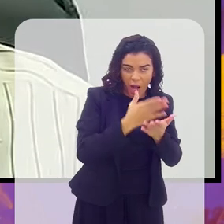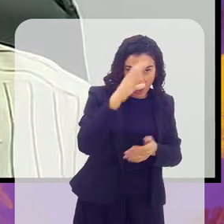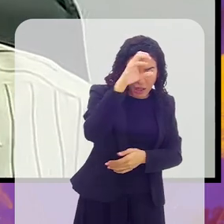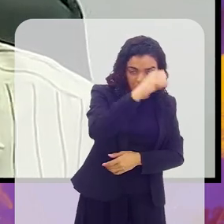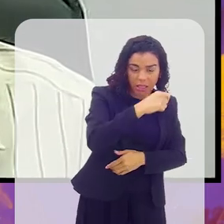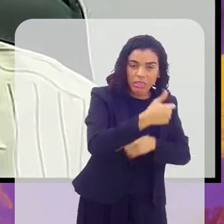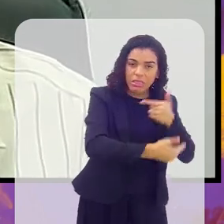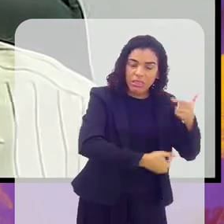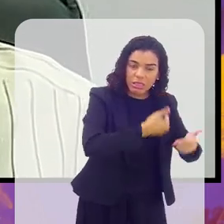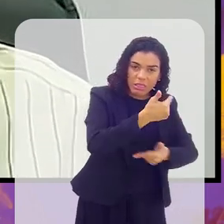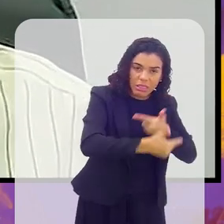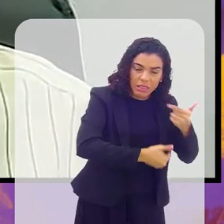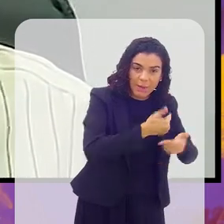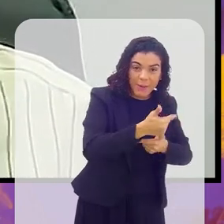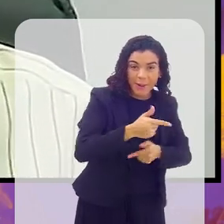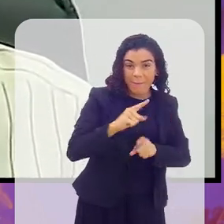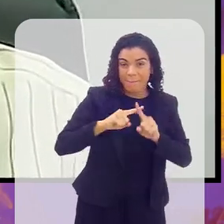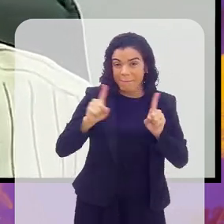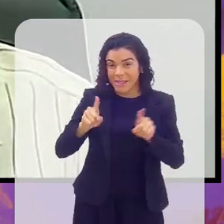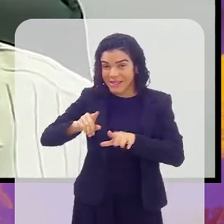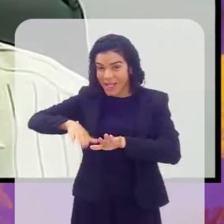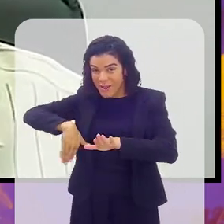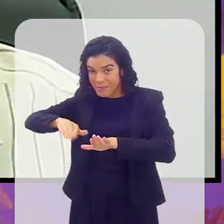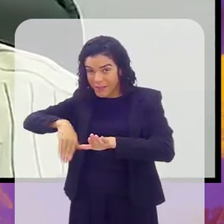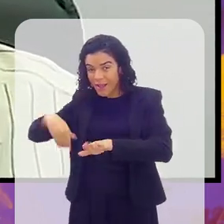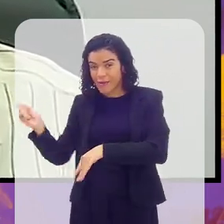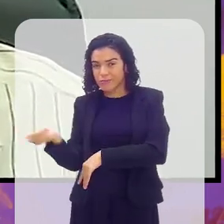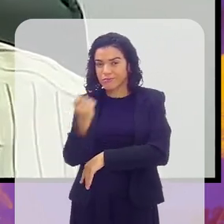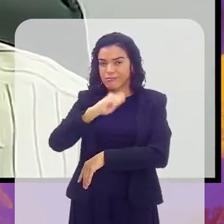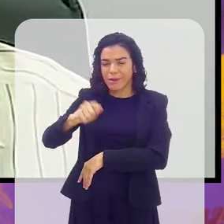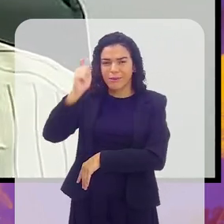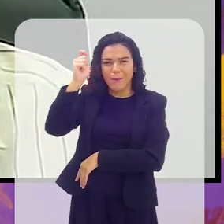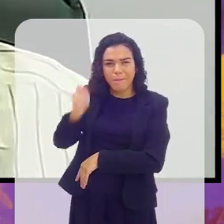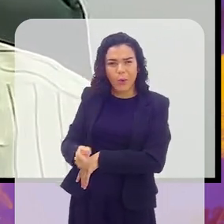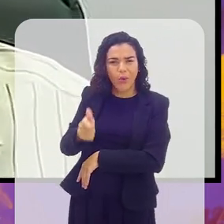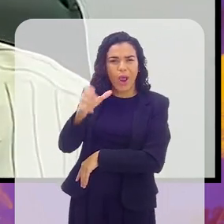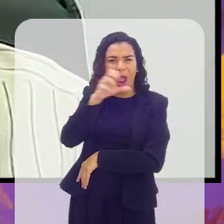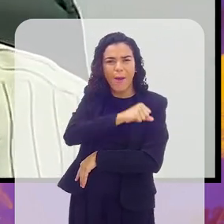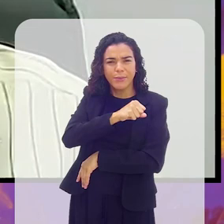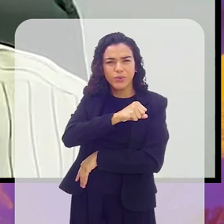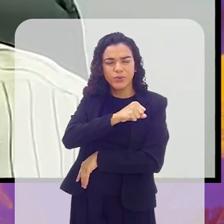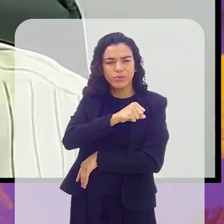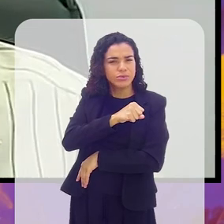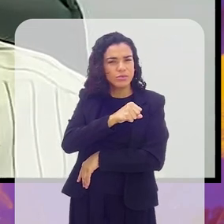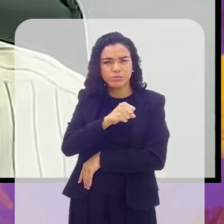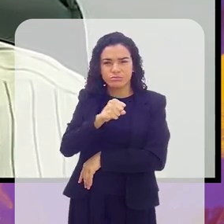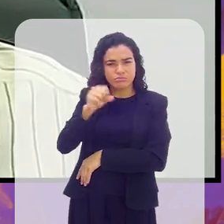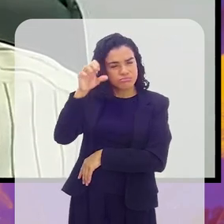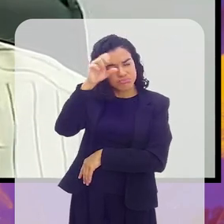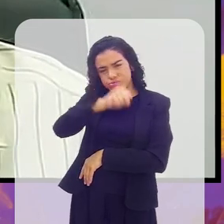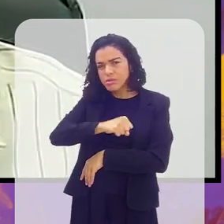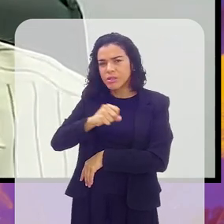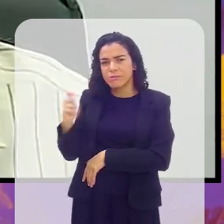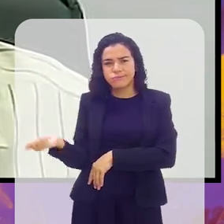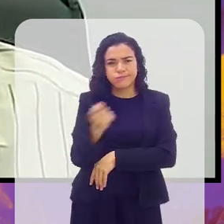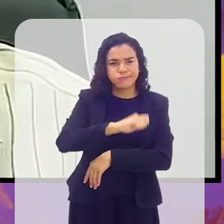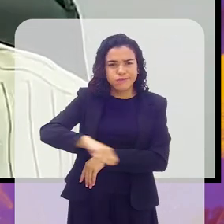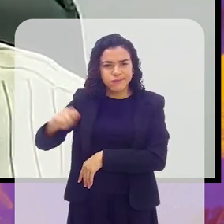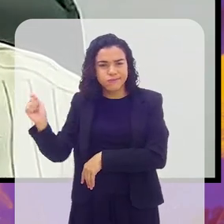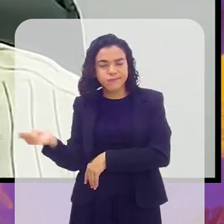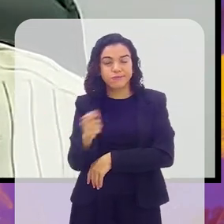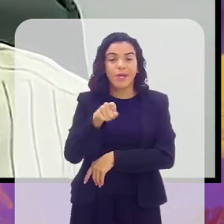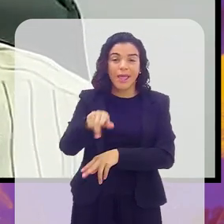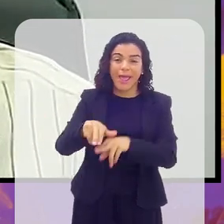aprender. Agora, no beat tênis é muito rápido. E é isso que é o importante.